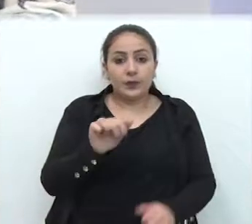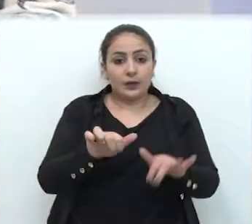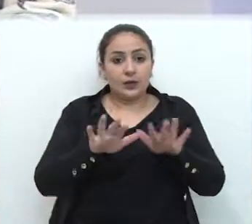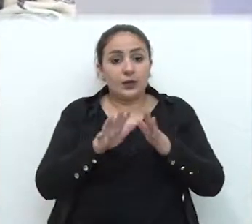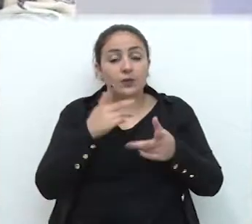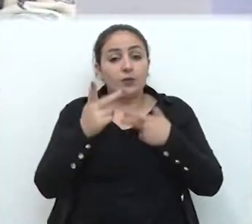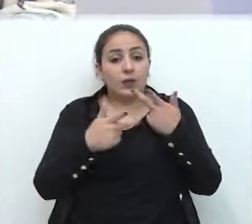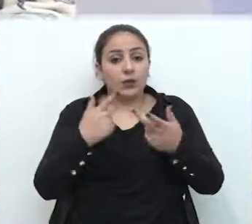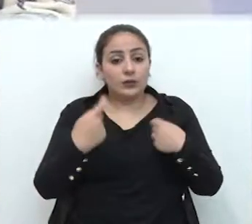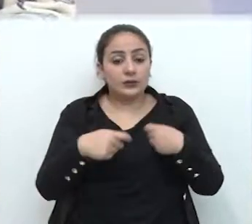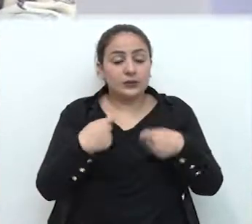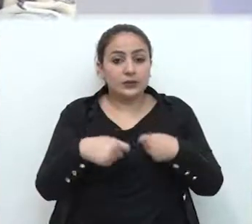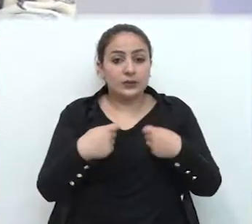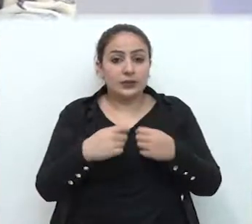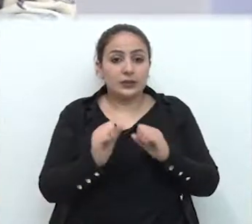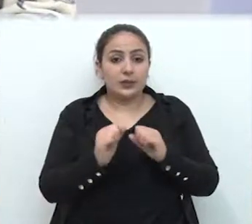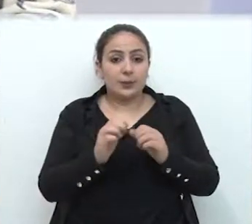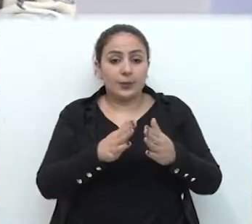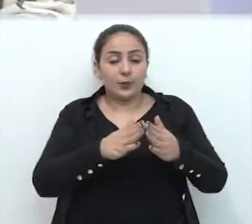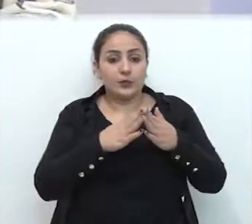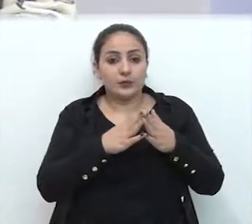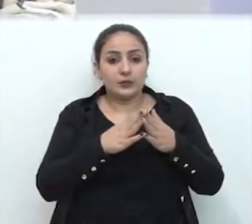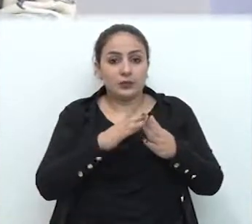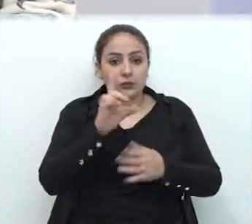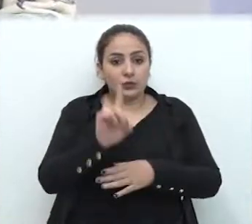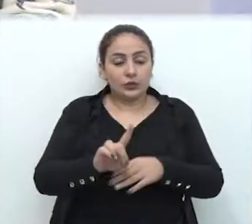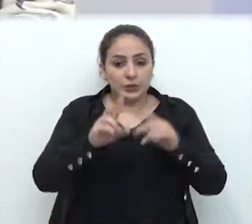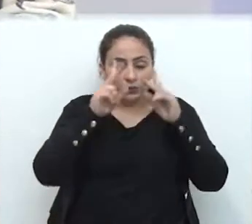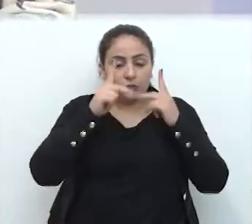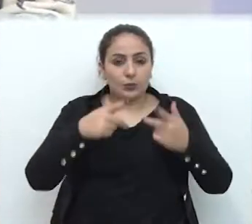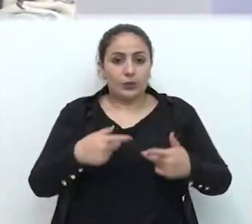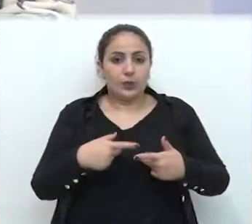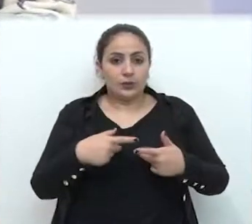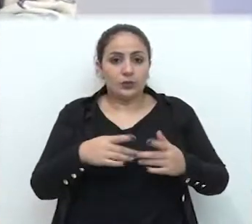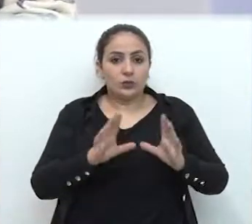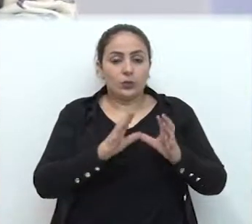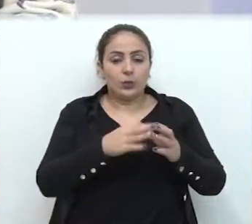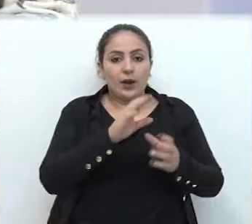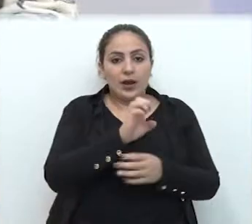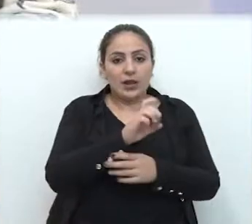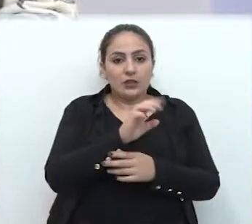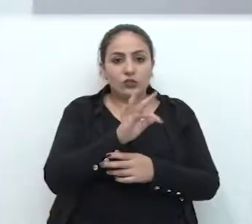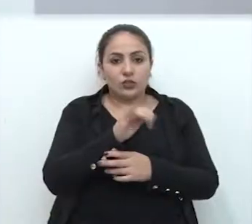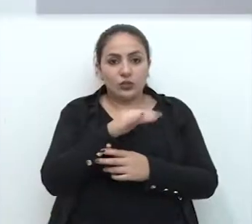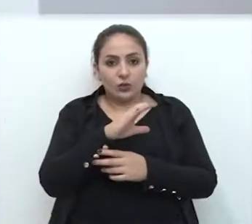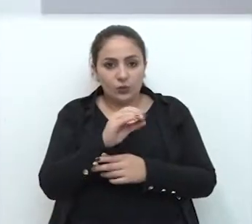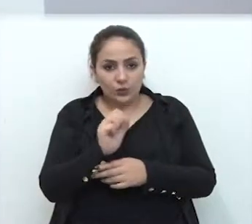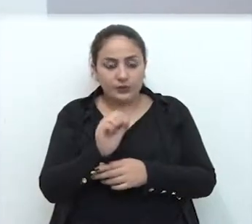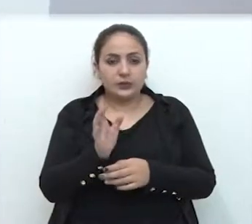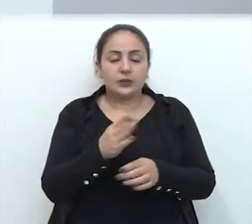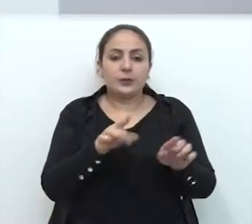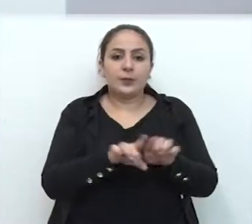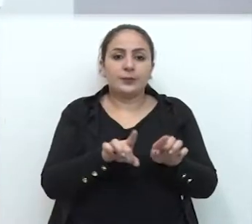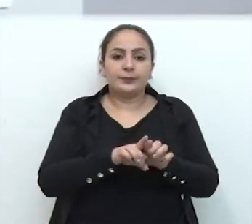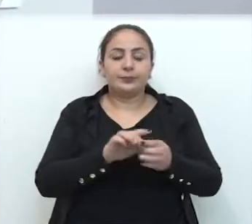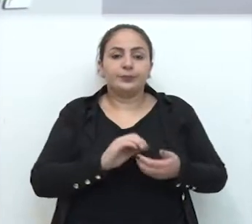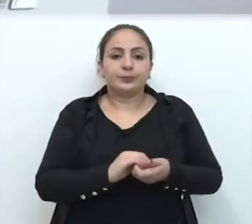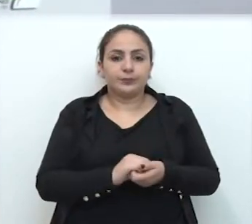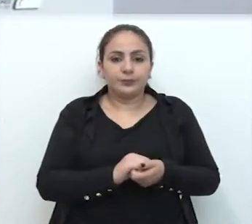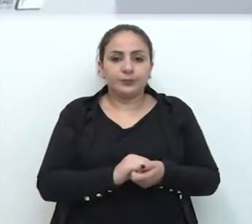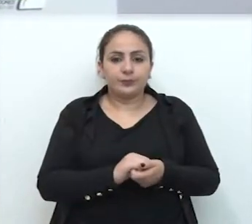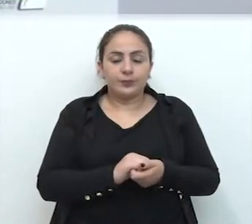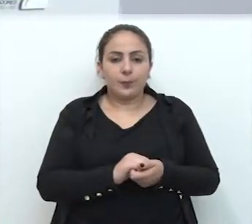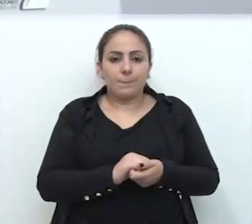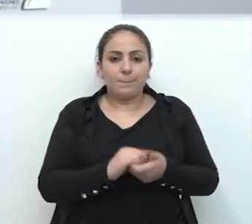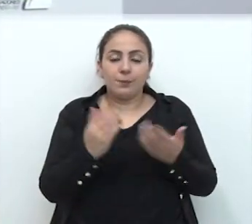necessidade de promover a proteção dos direitos humanos dos grupos étnicos e raciais. Hoje, dia nacional da consciência